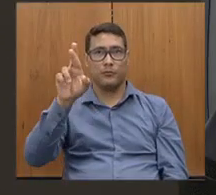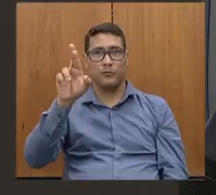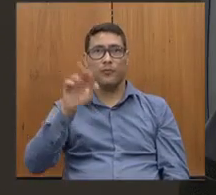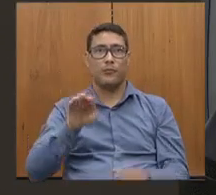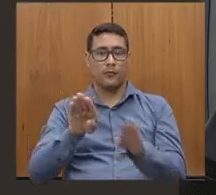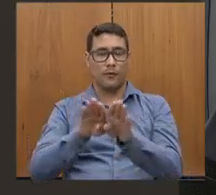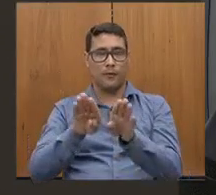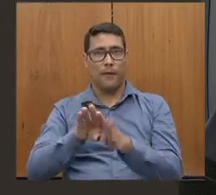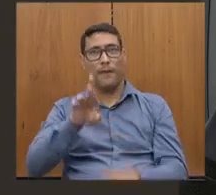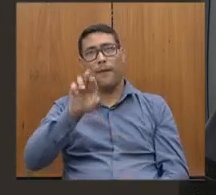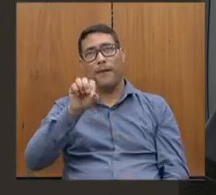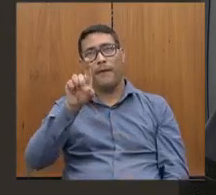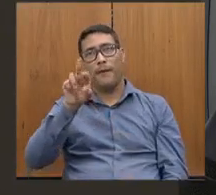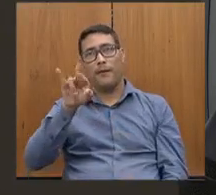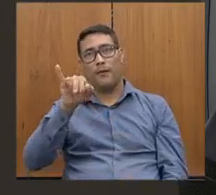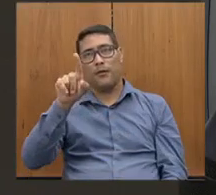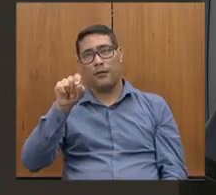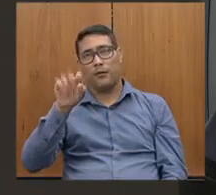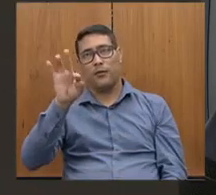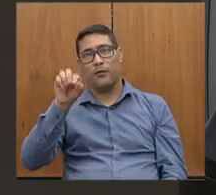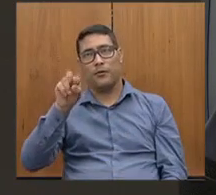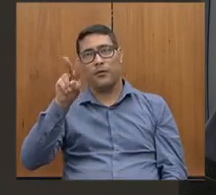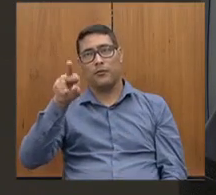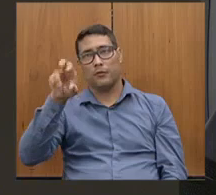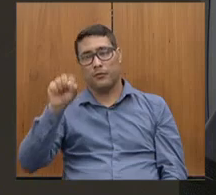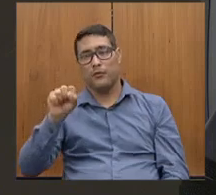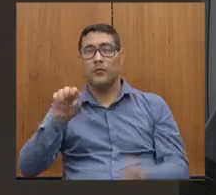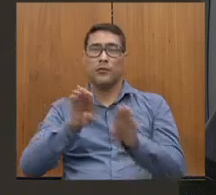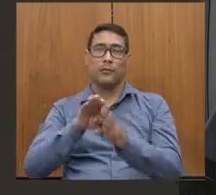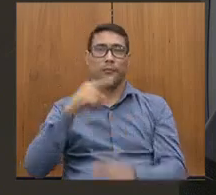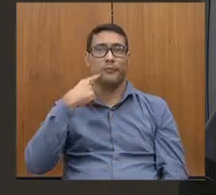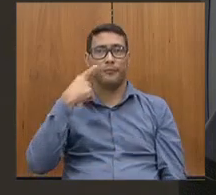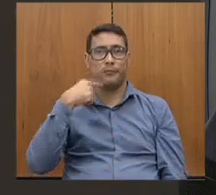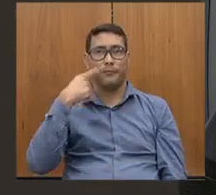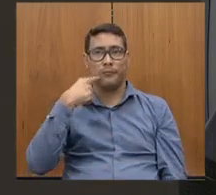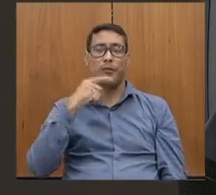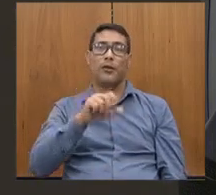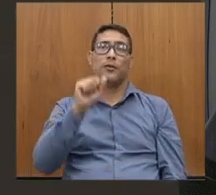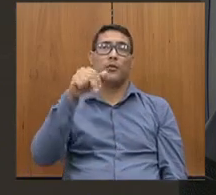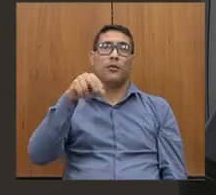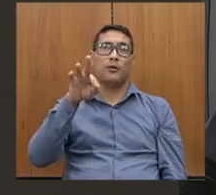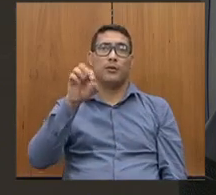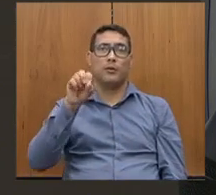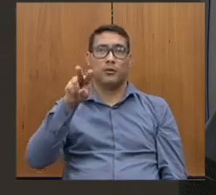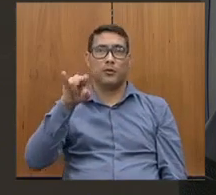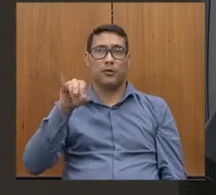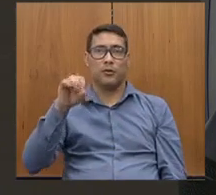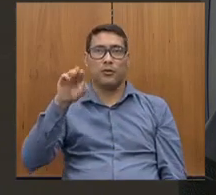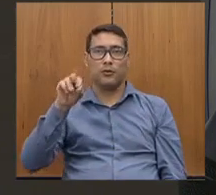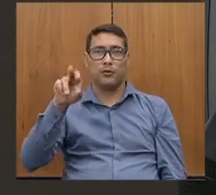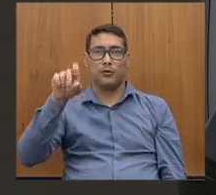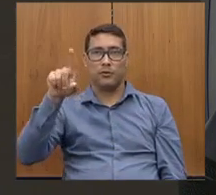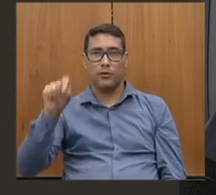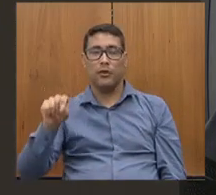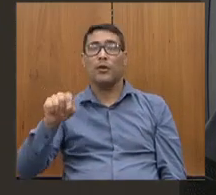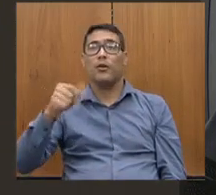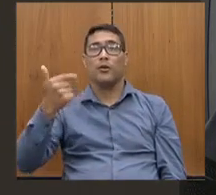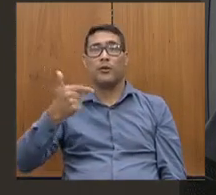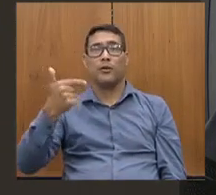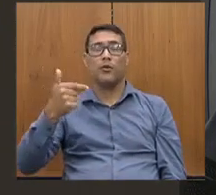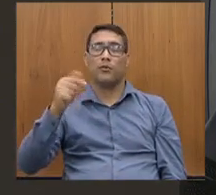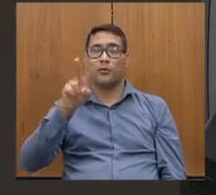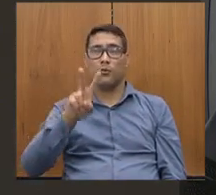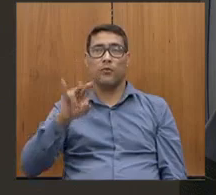Quero saudar aqui nosso deputado Antônio Carlos Arantes, que é segundo vice-presidente da